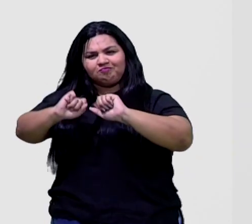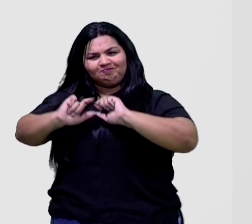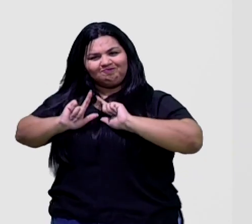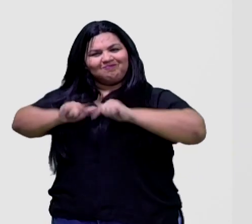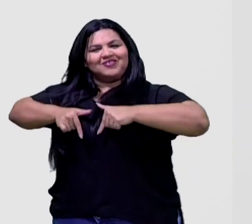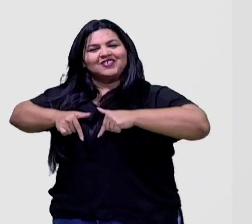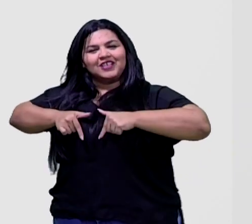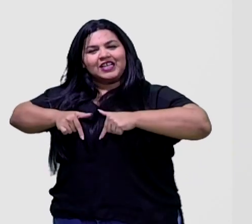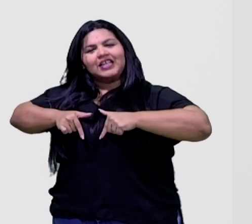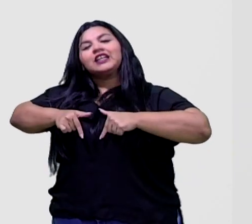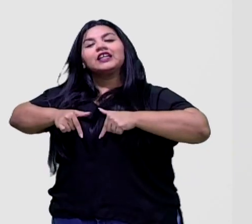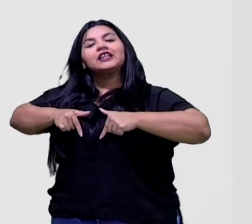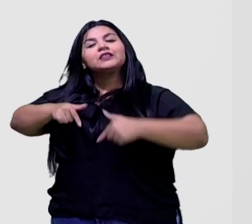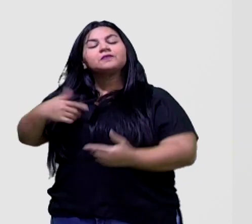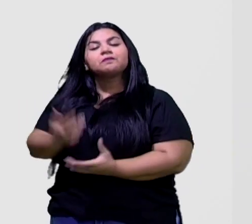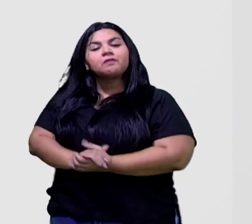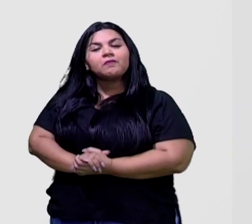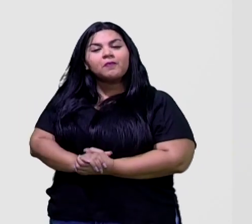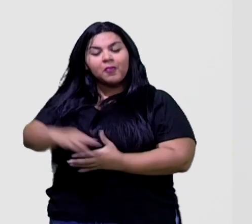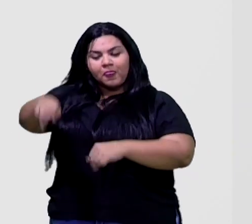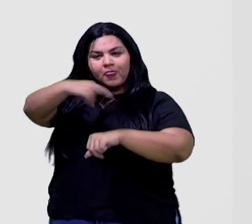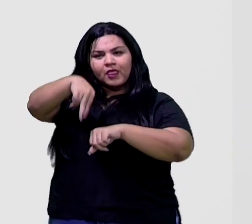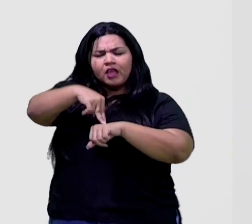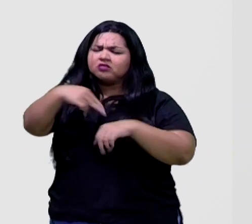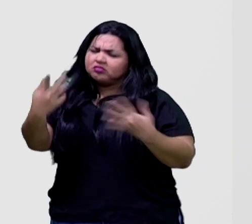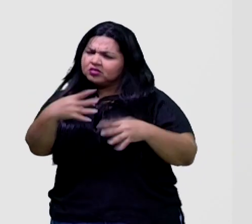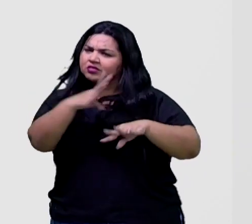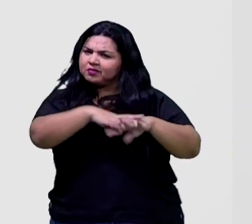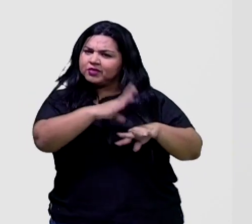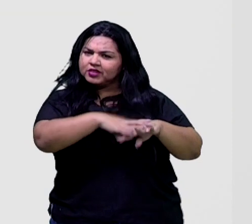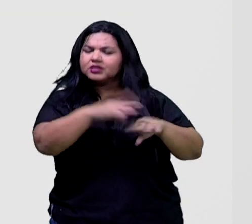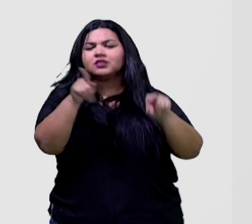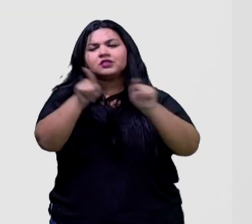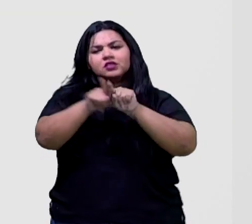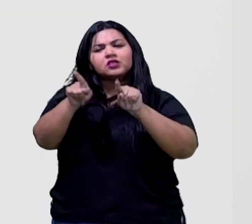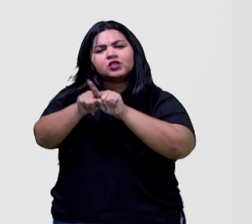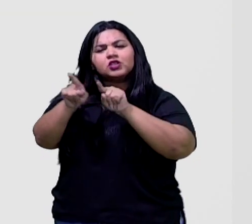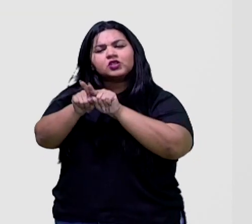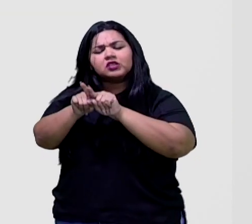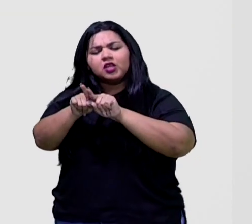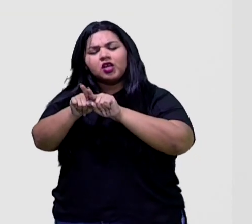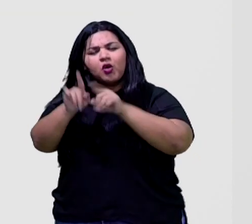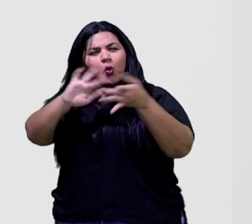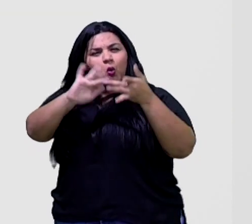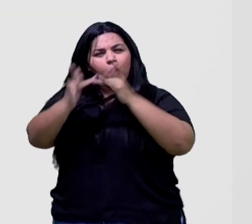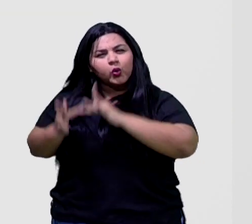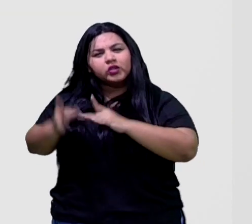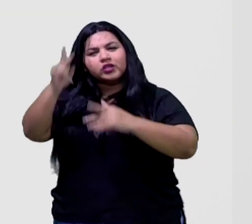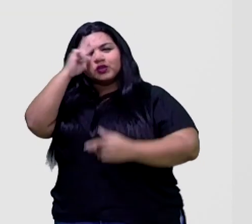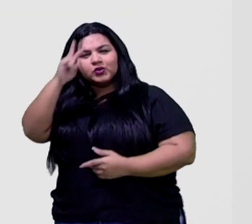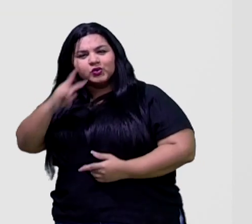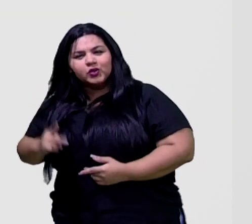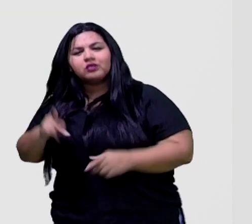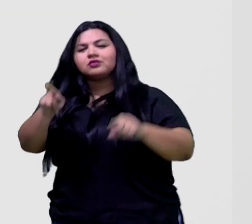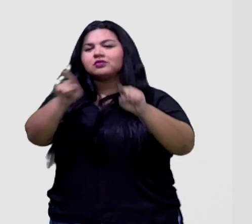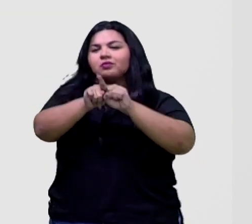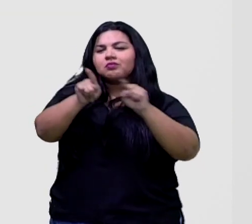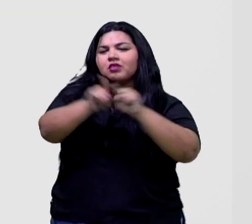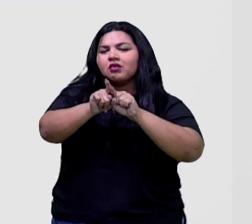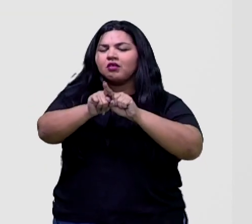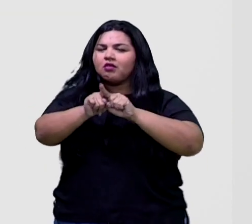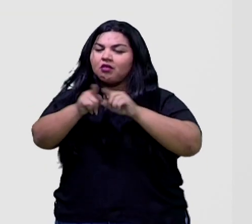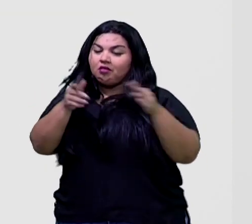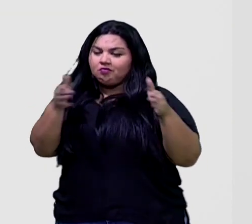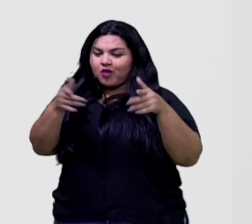nação, não é? Então, além da gente ter a questão da matemática, a gente tem todo um contexto histórico também pra poder trabalhar nesse